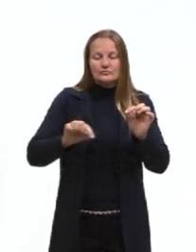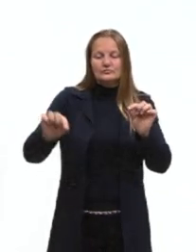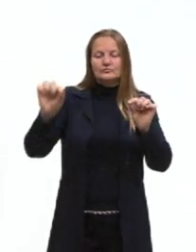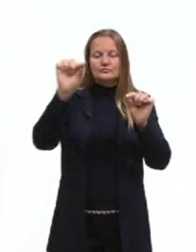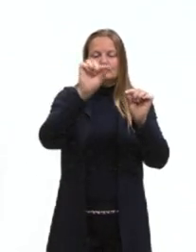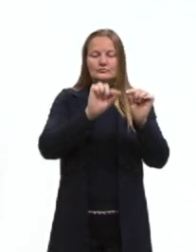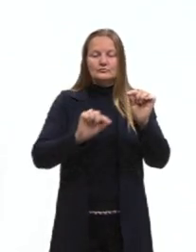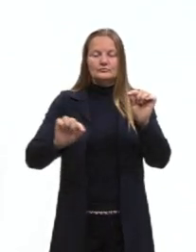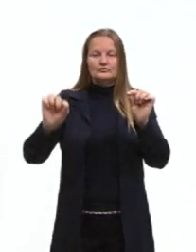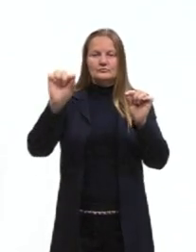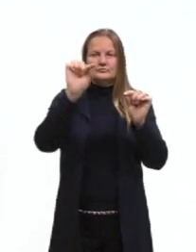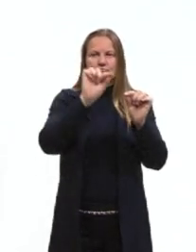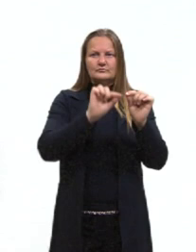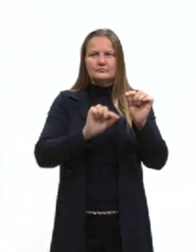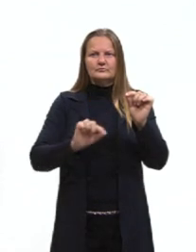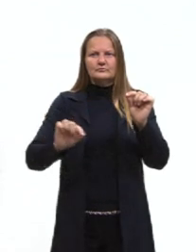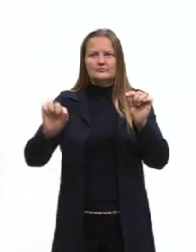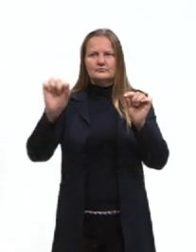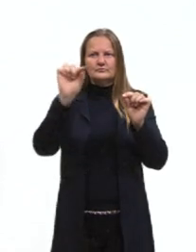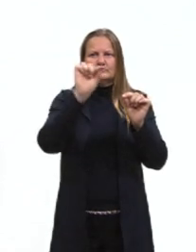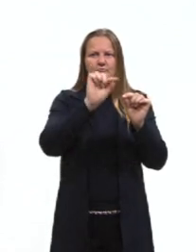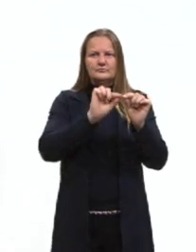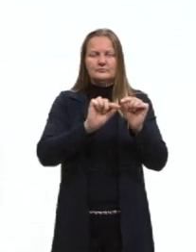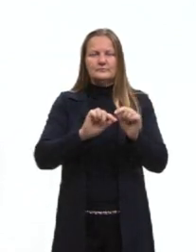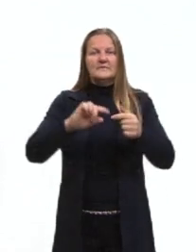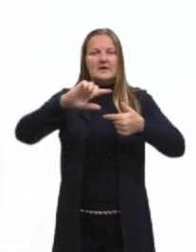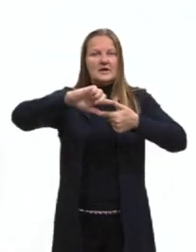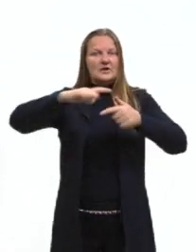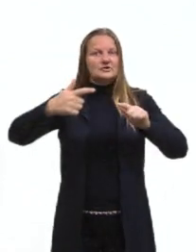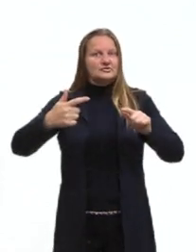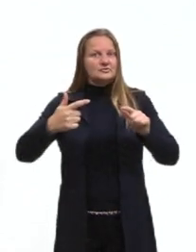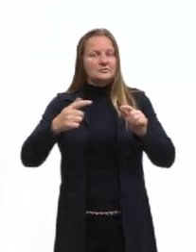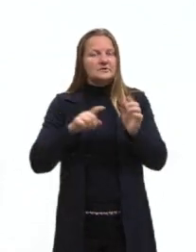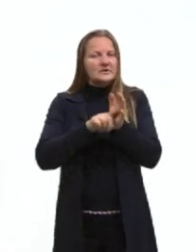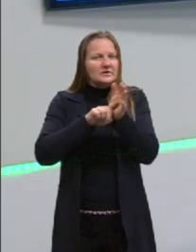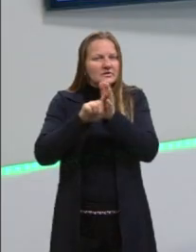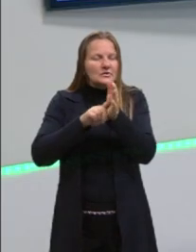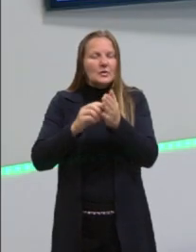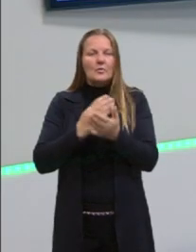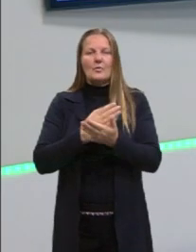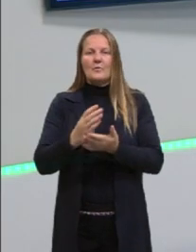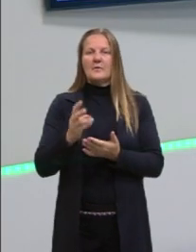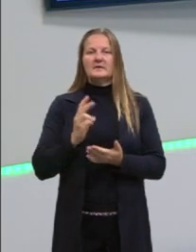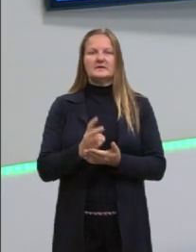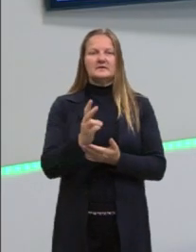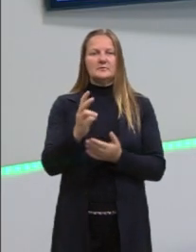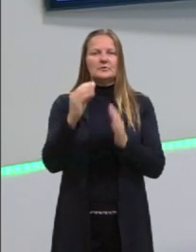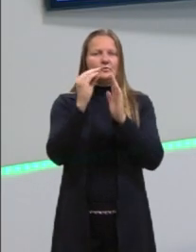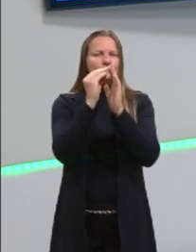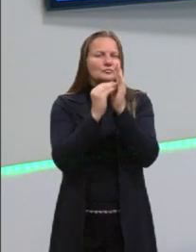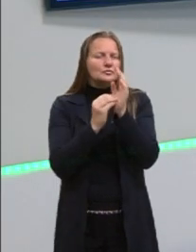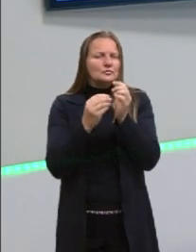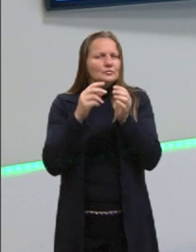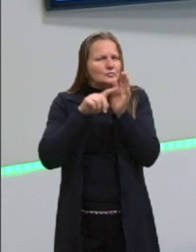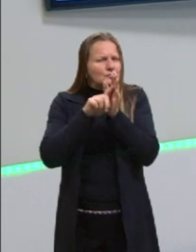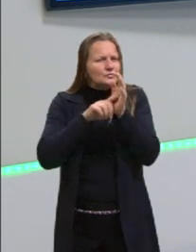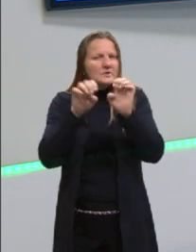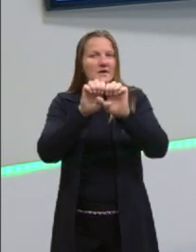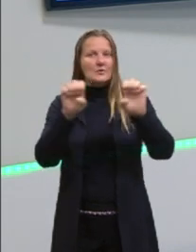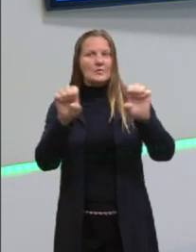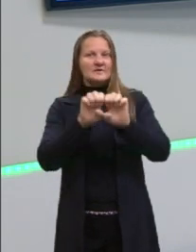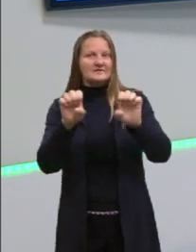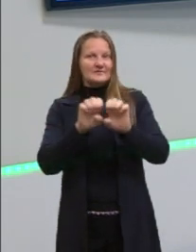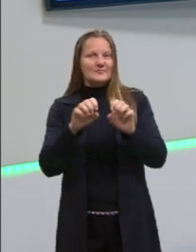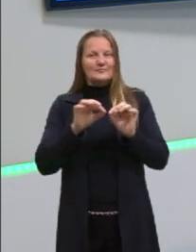Como a gente já está vendo aí na geometria analítica, gente inicia o conteúdo, vê a equação, a